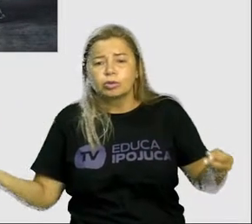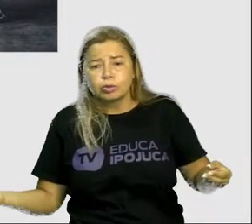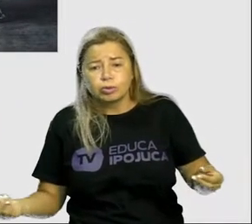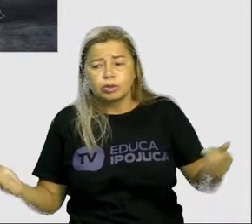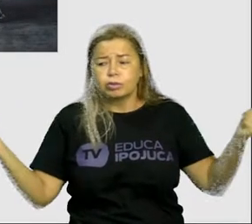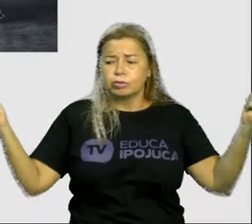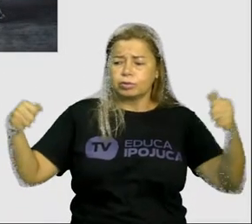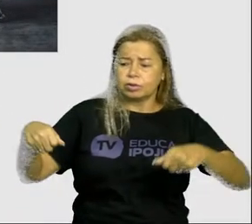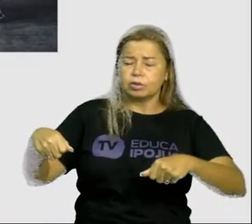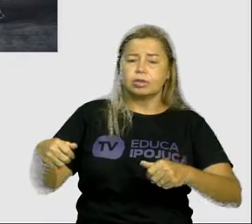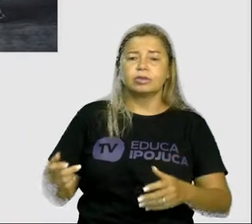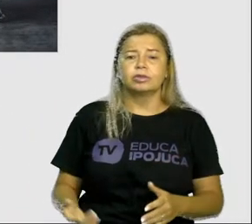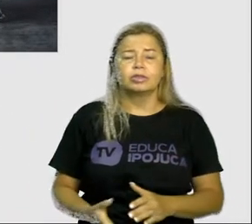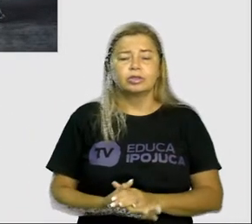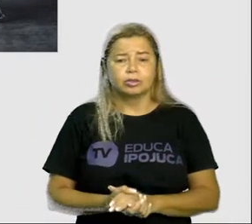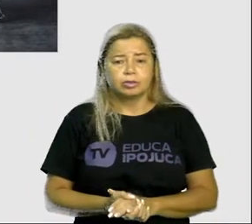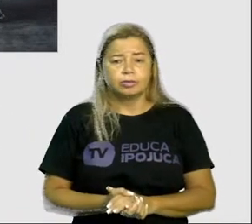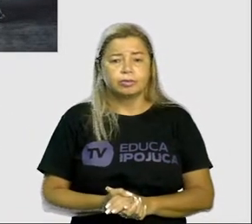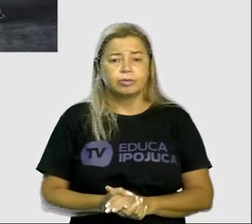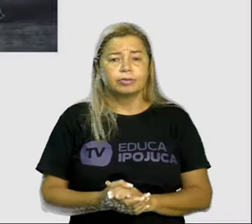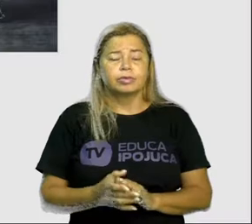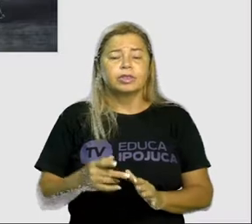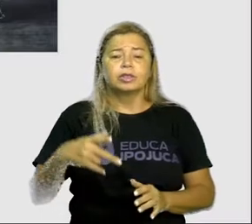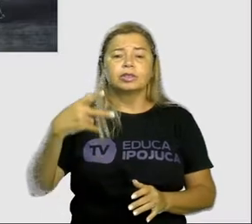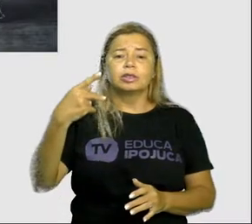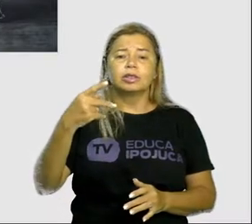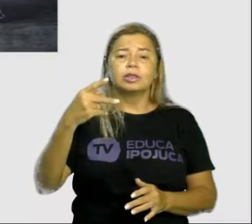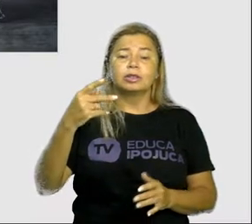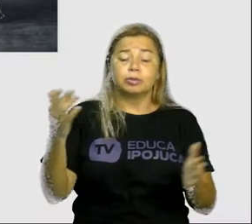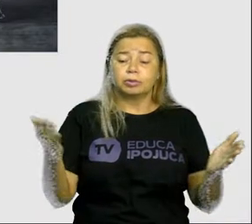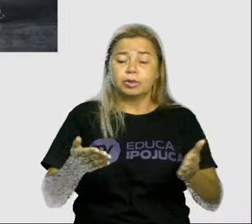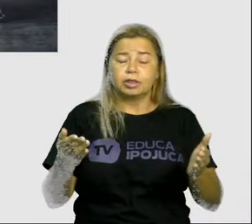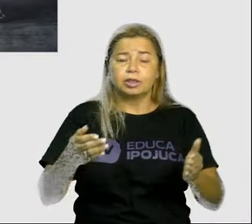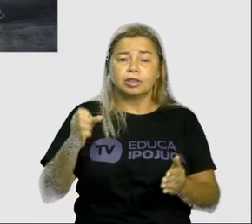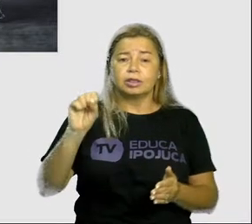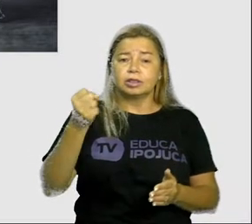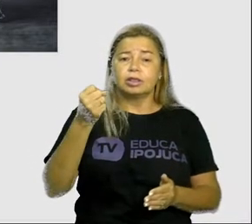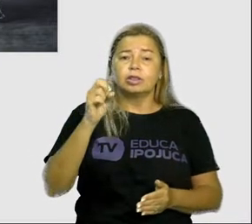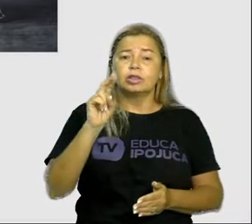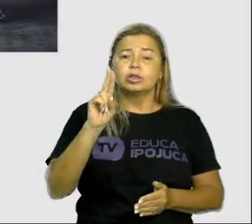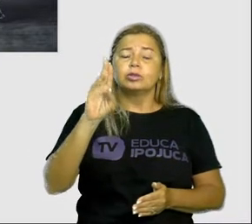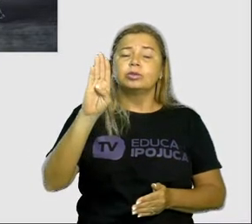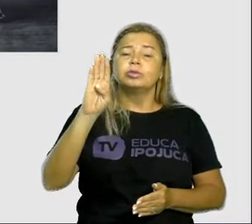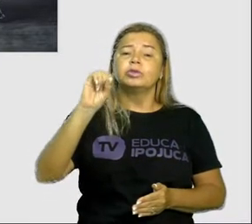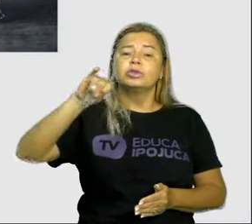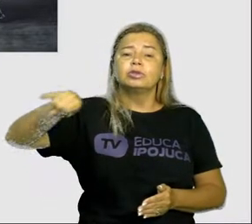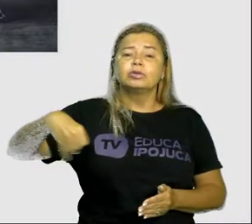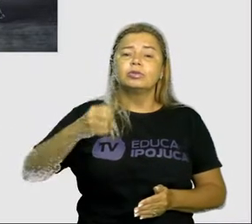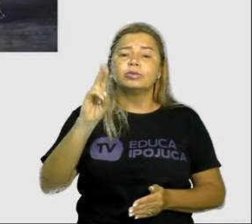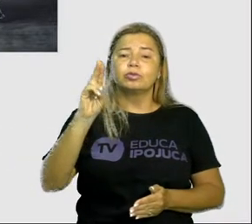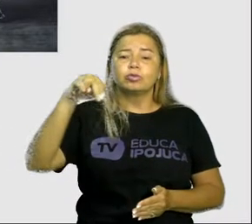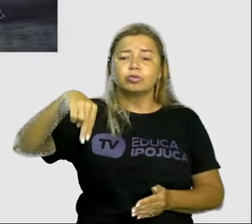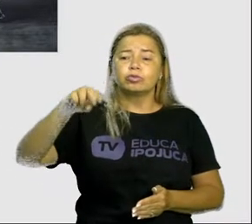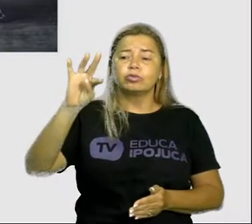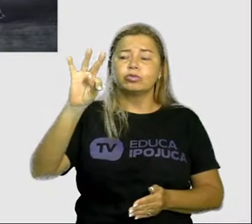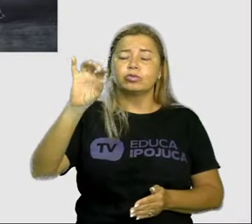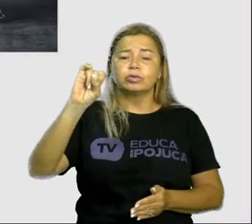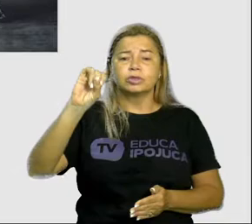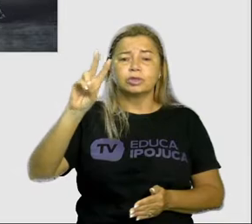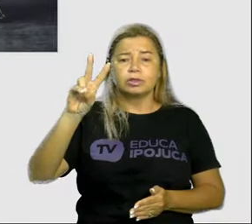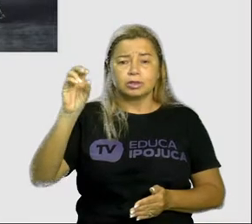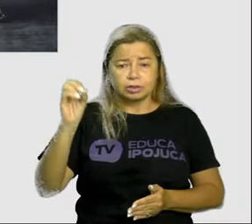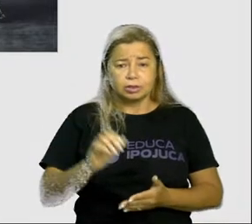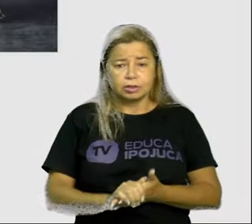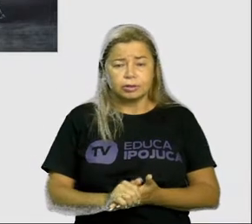Exemplo A gente tem aqui o presente do subjuntivo O pretérito imperfeito do subjuntivo E o futuro do subjuntivo